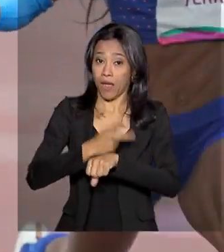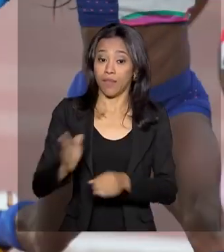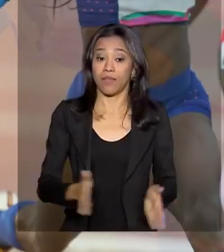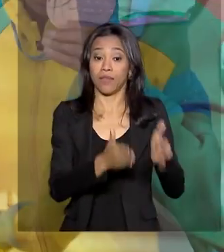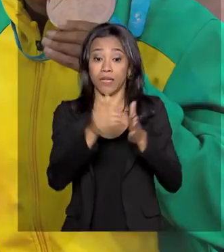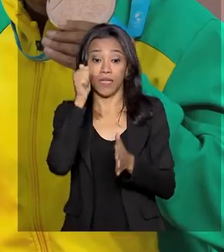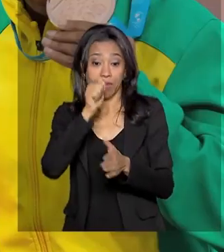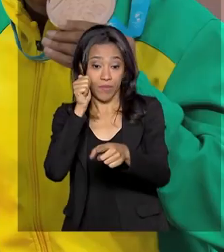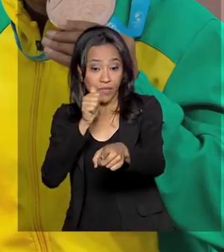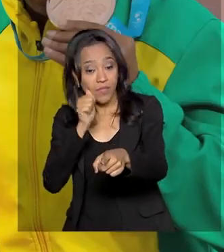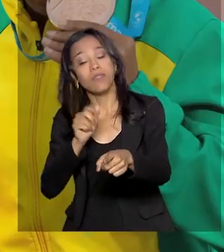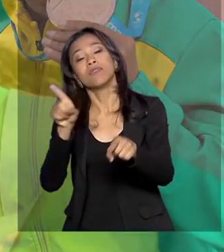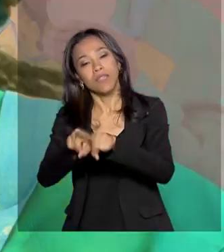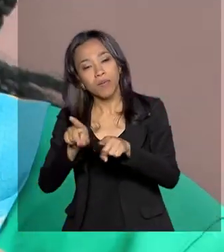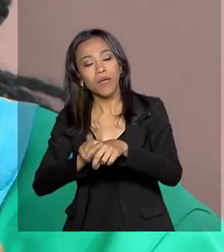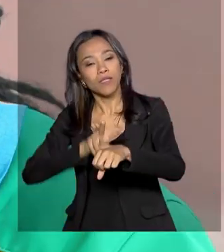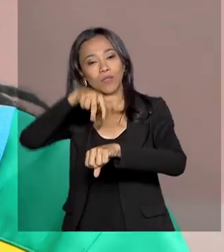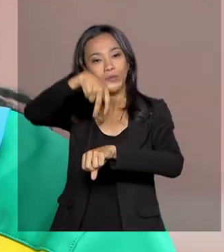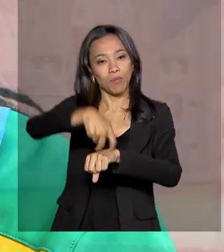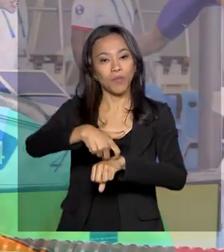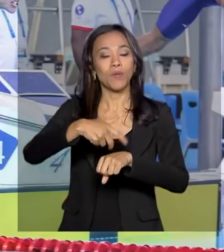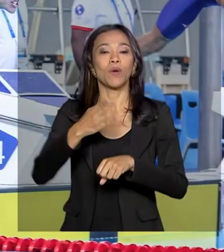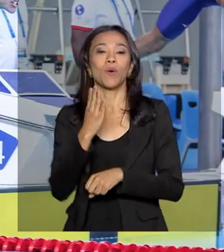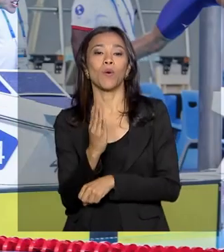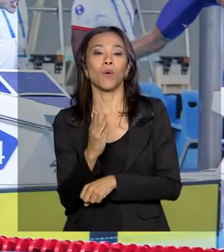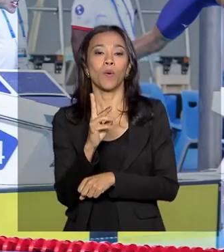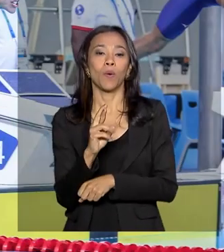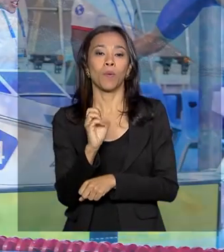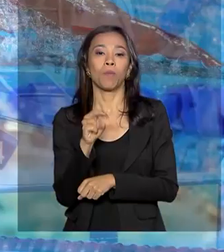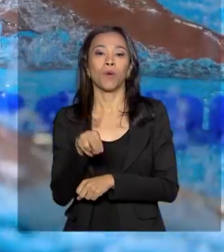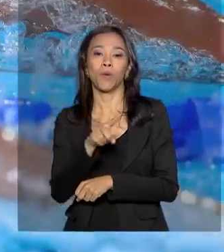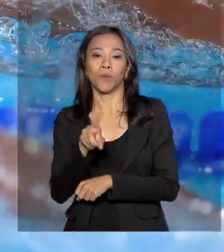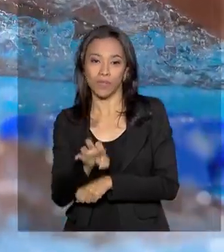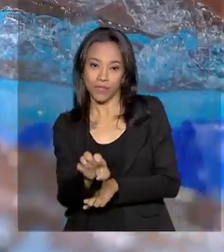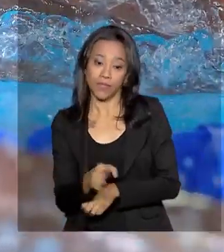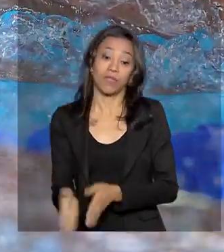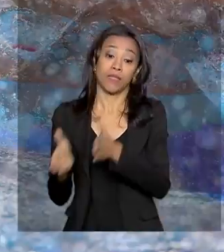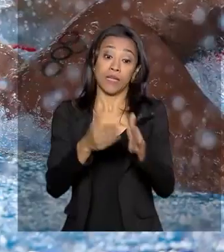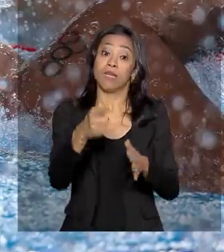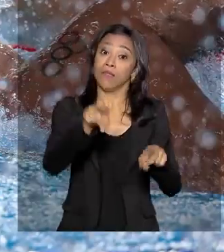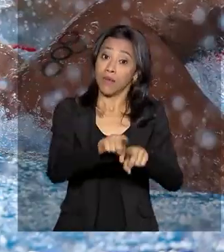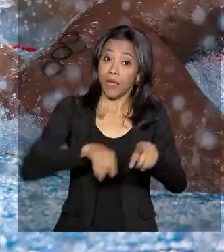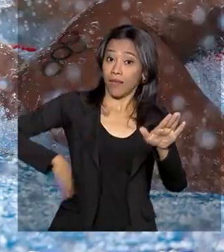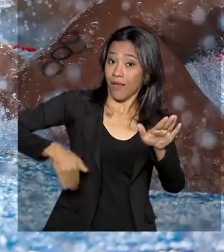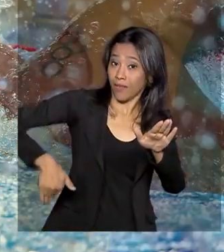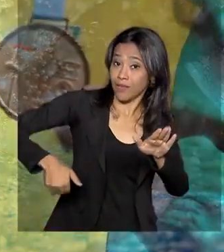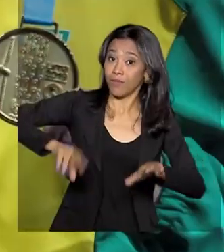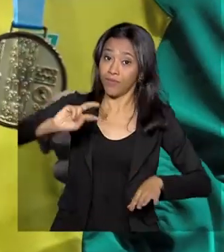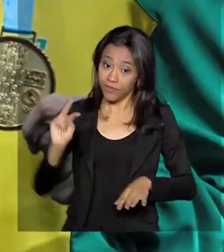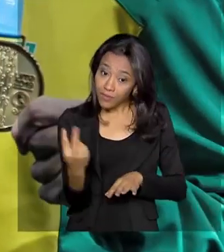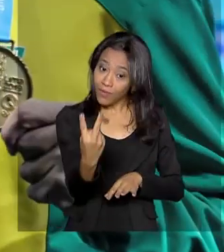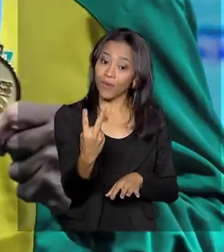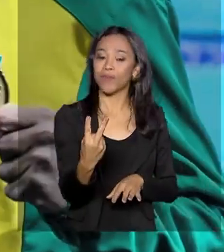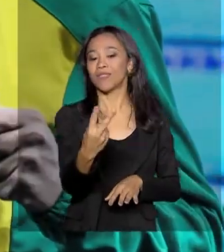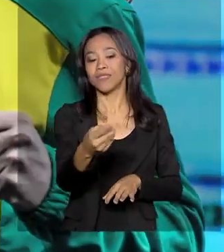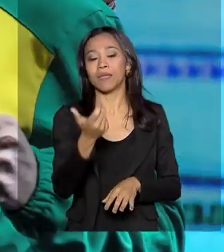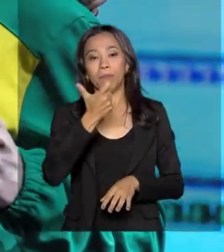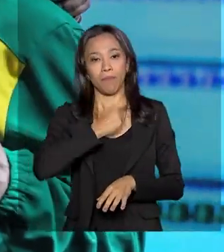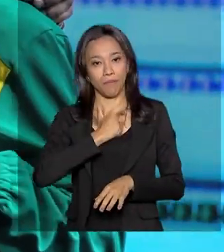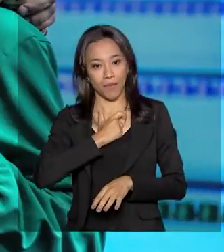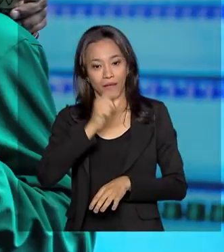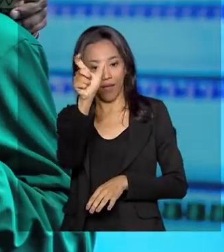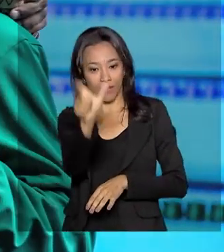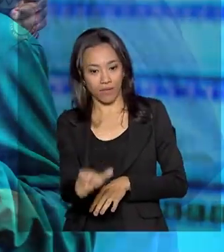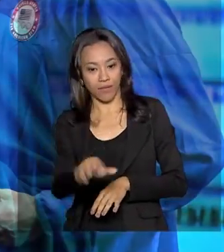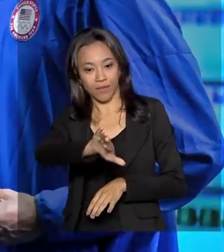Vitória Rosa subiu ao pódio com o bronze. E na natação, teve dobradinha verde e amarela no pódio. Prata para Breno